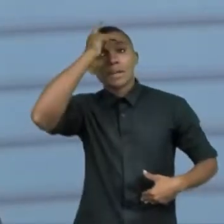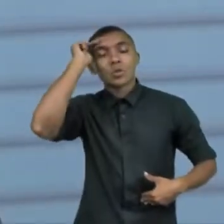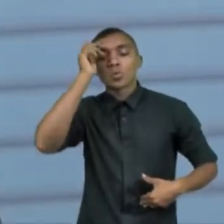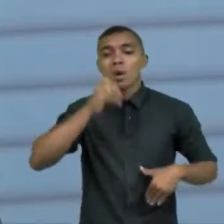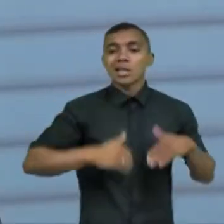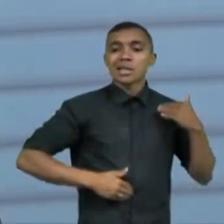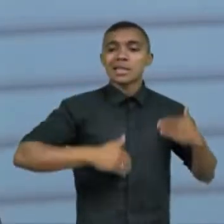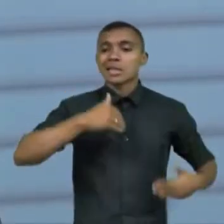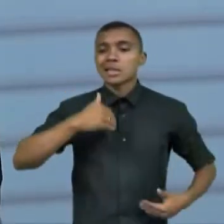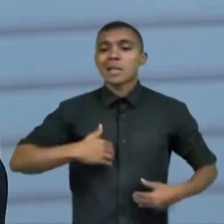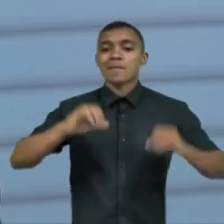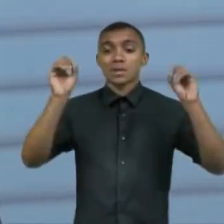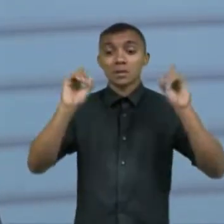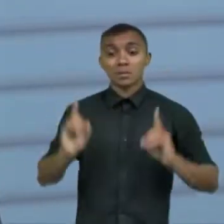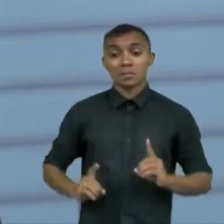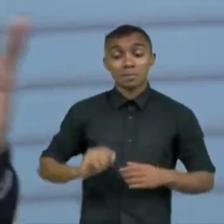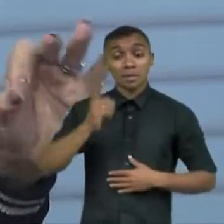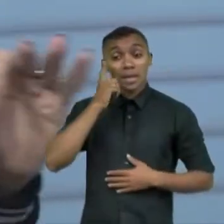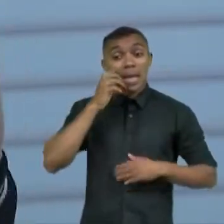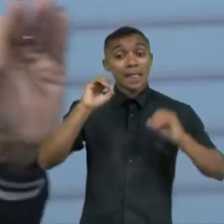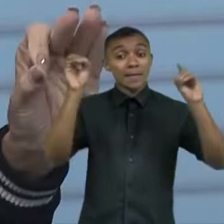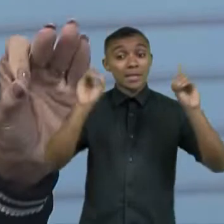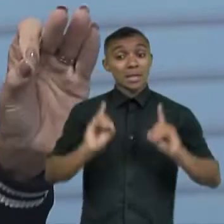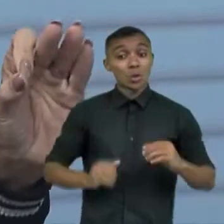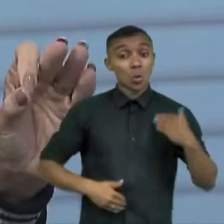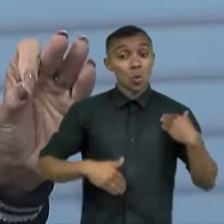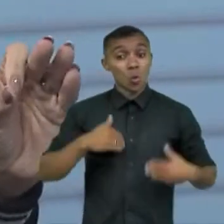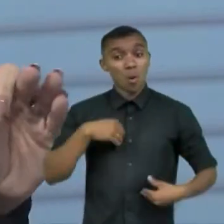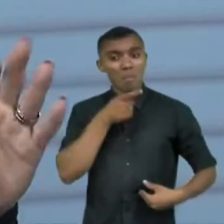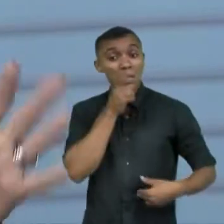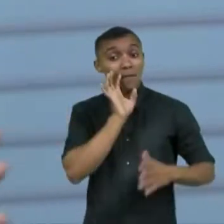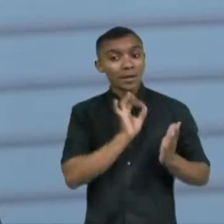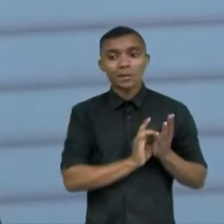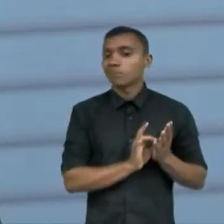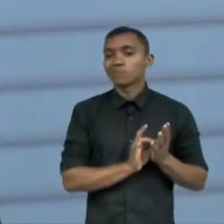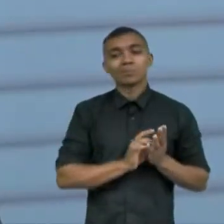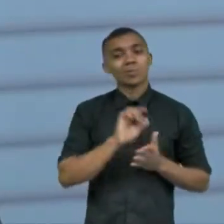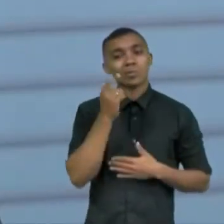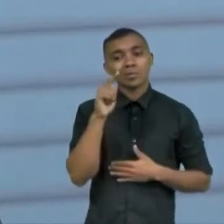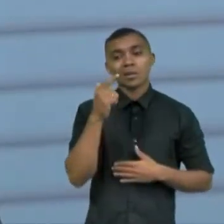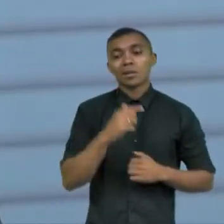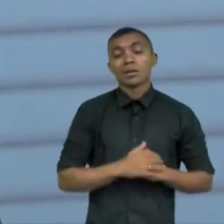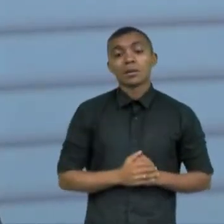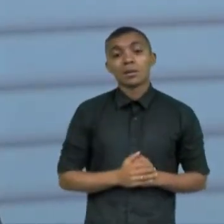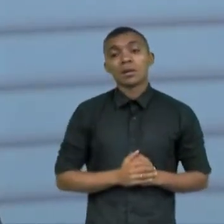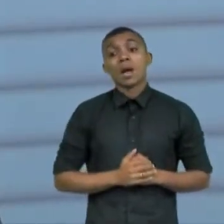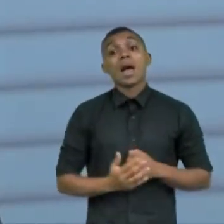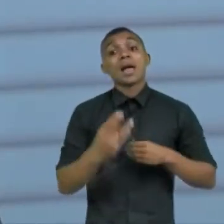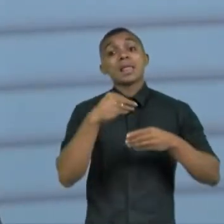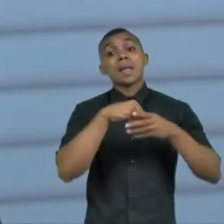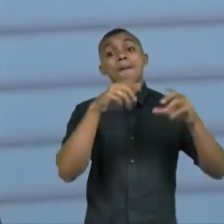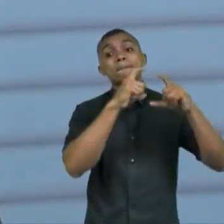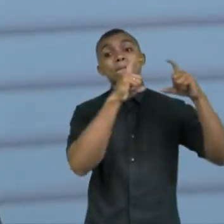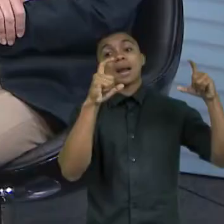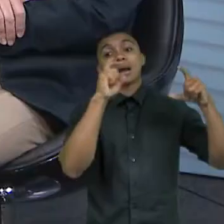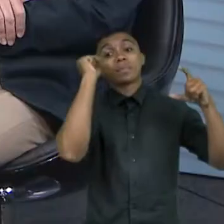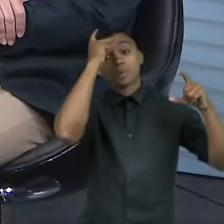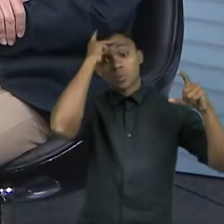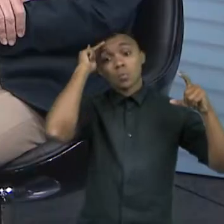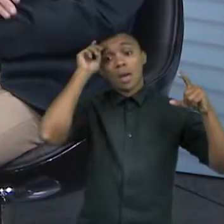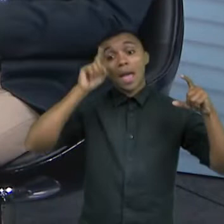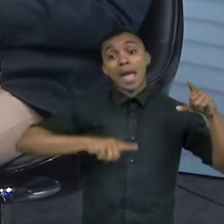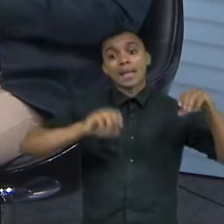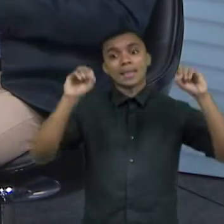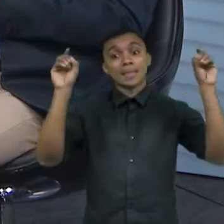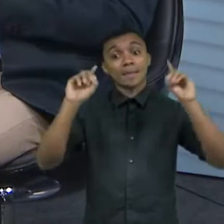física o que eu falo deficiente físico mas essa palavra não existe mais mas é como está escrito na placa da rua